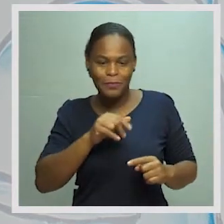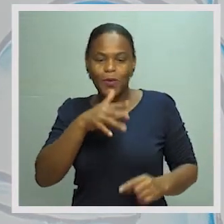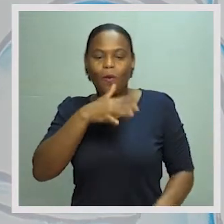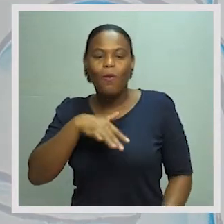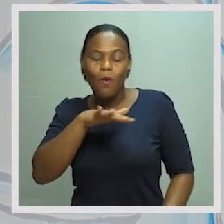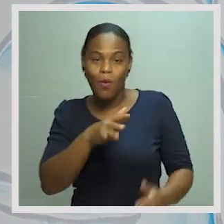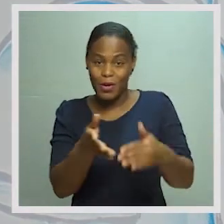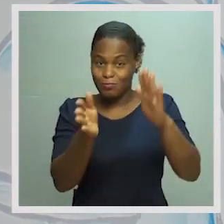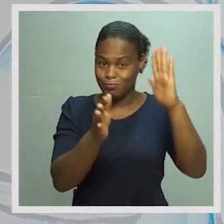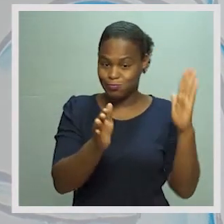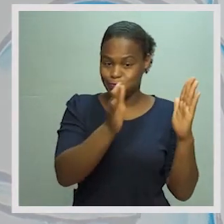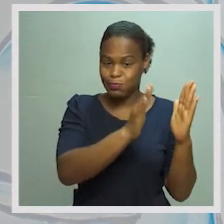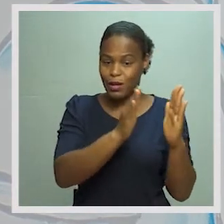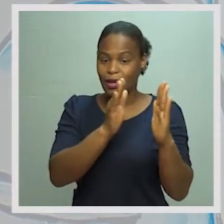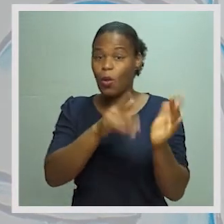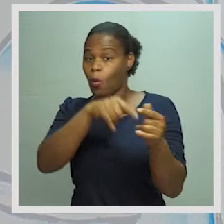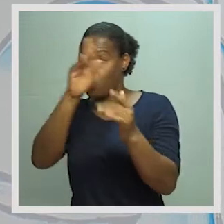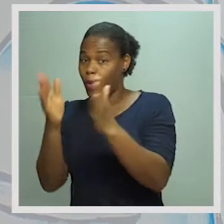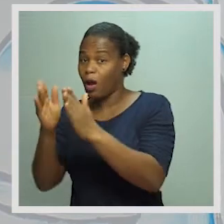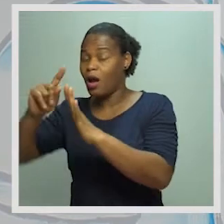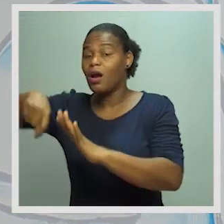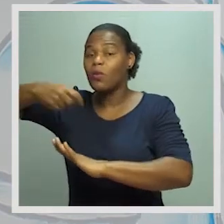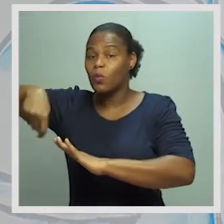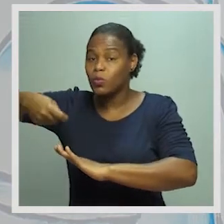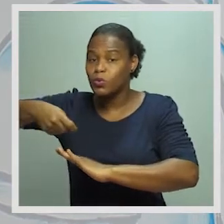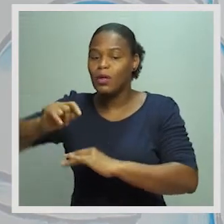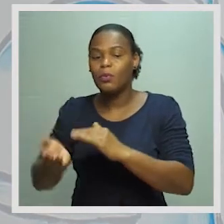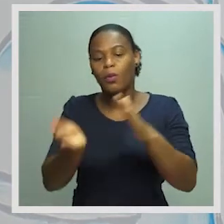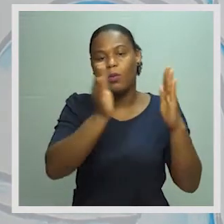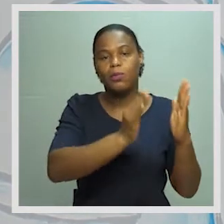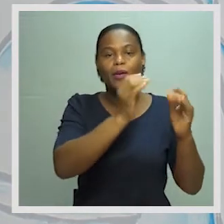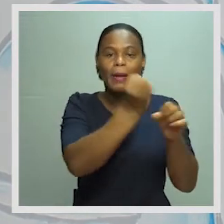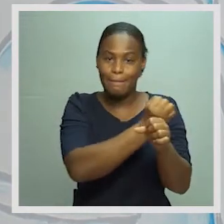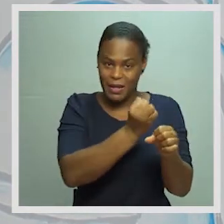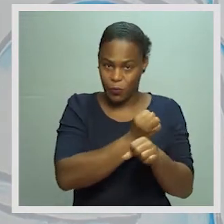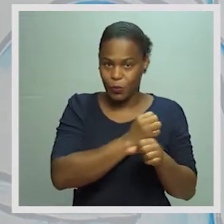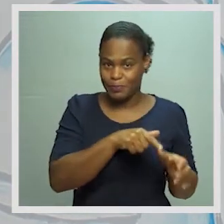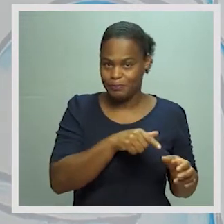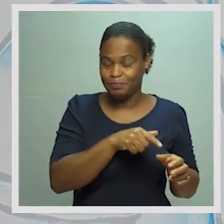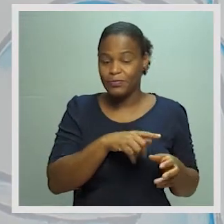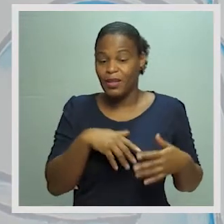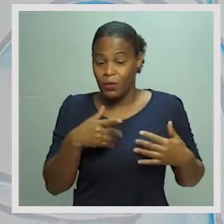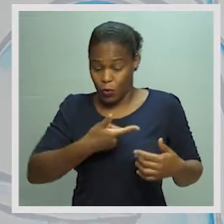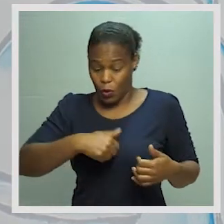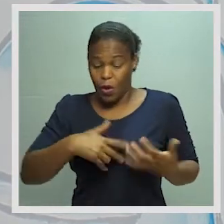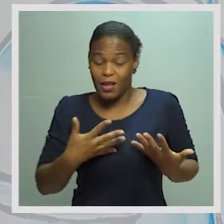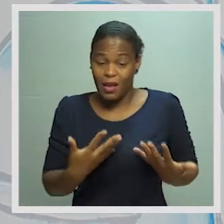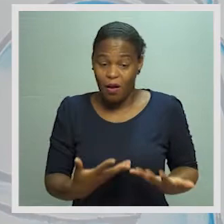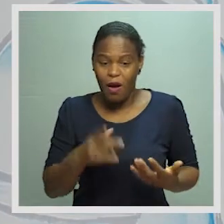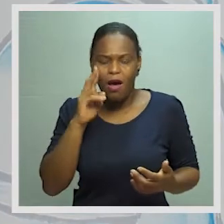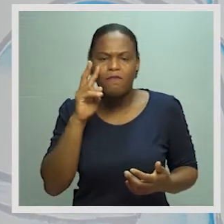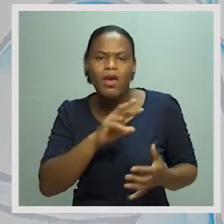onde, de um lado nós temos recursos e, do outro lado, nós temos empregos. Agora, vamos ao